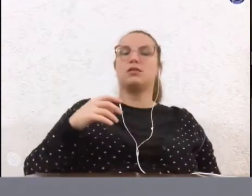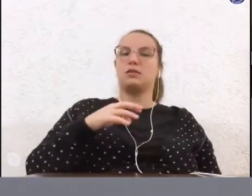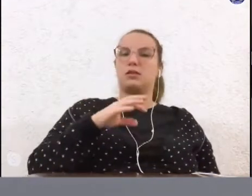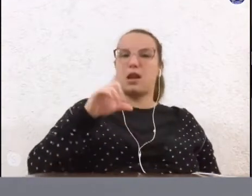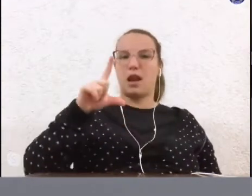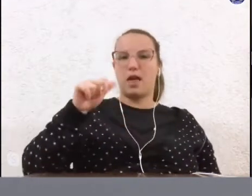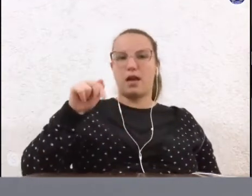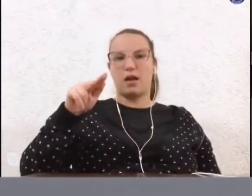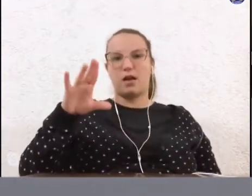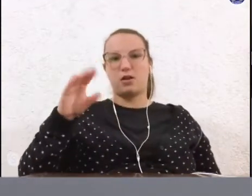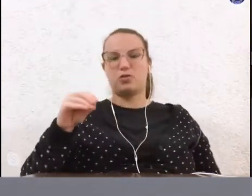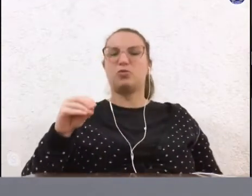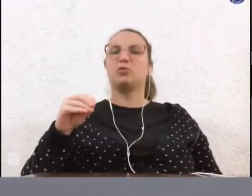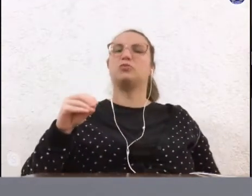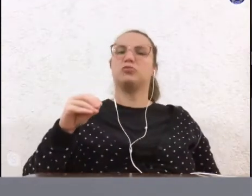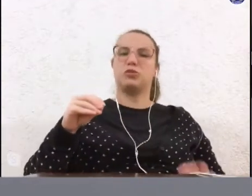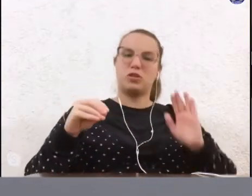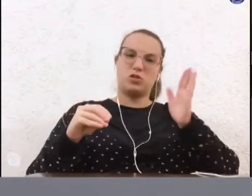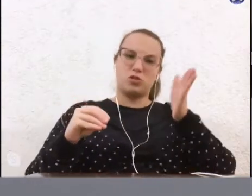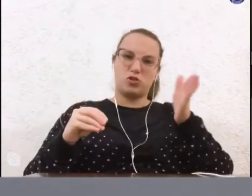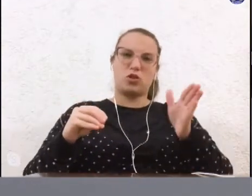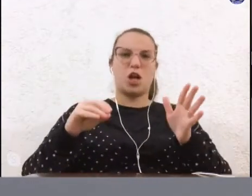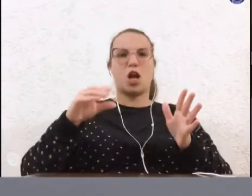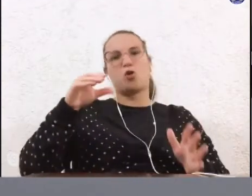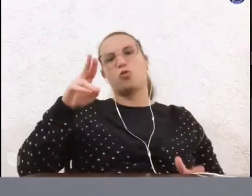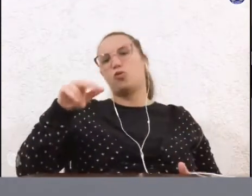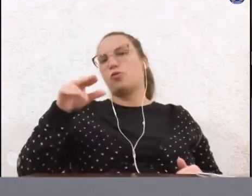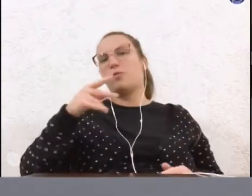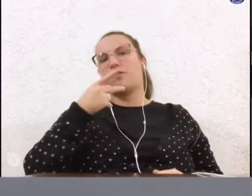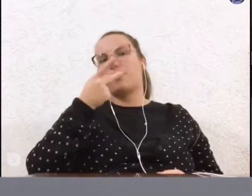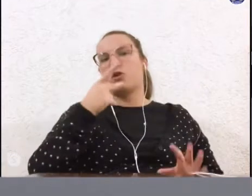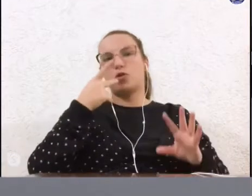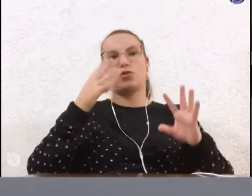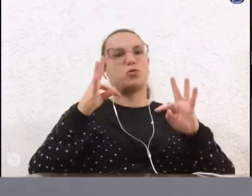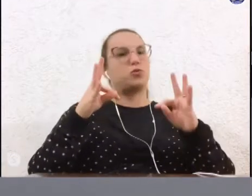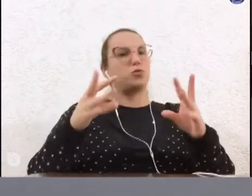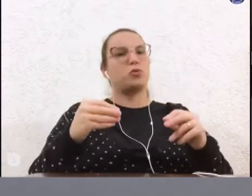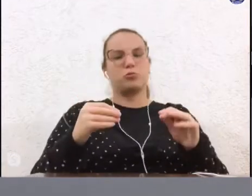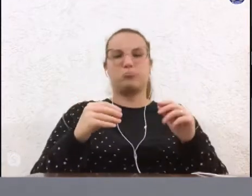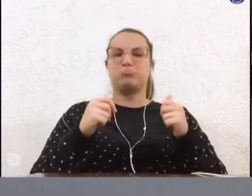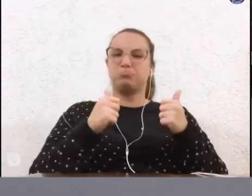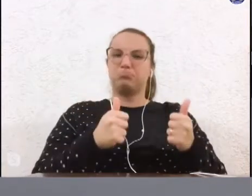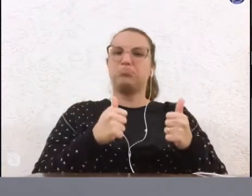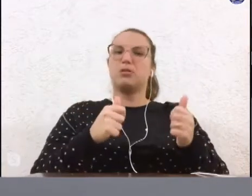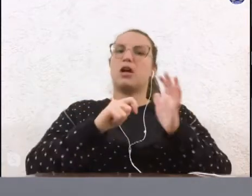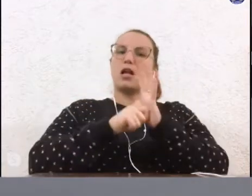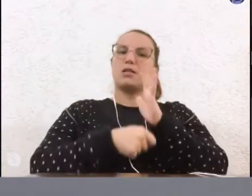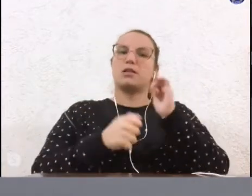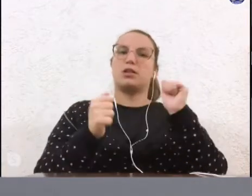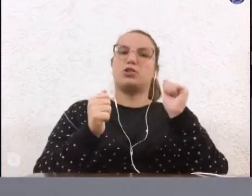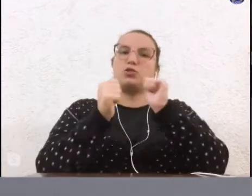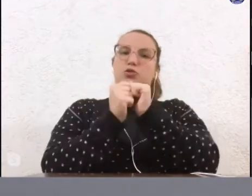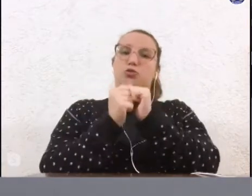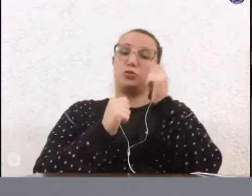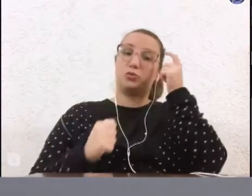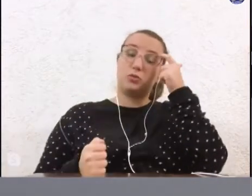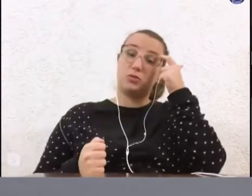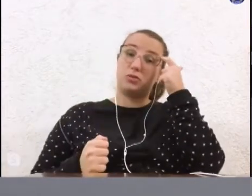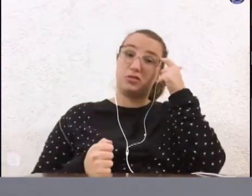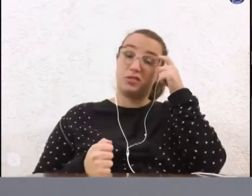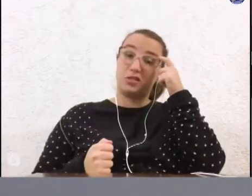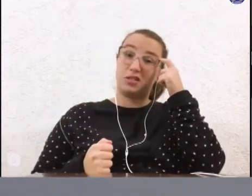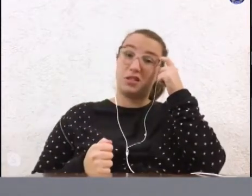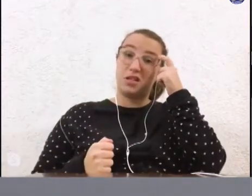vereador Curumim já disse tudo o que eu gostaria de falar também. Peço para assinar em conjunto e essa